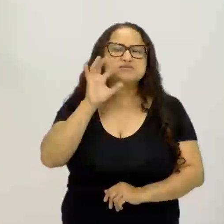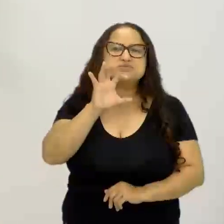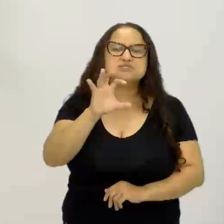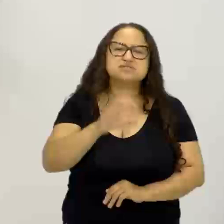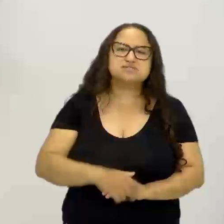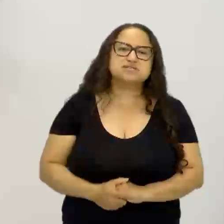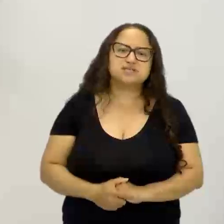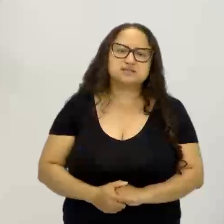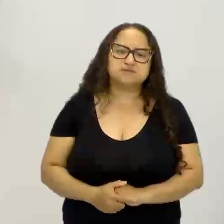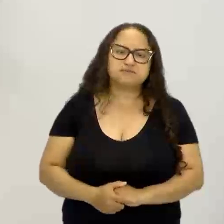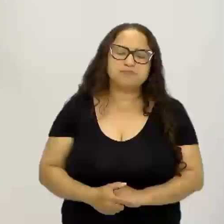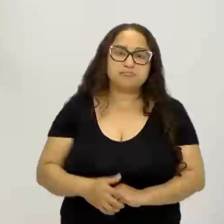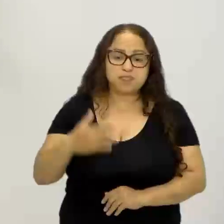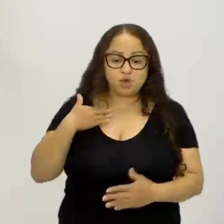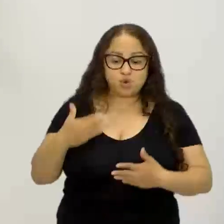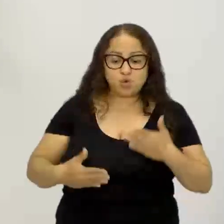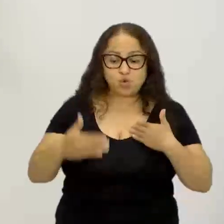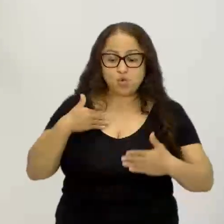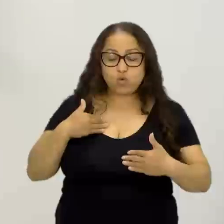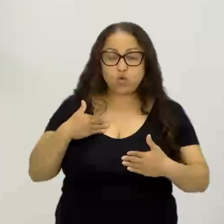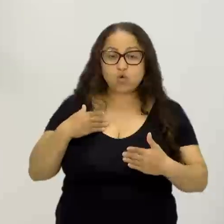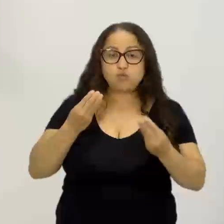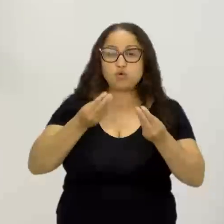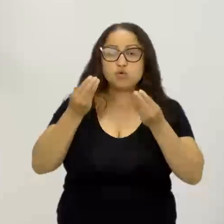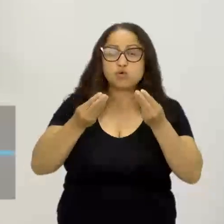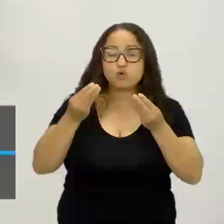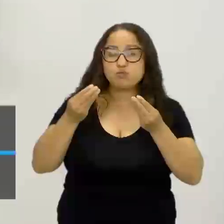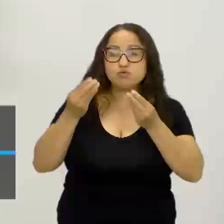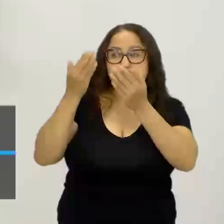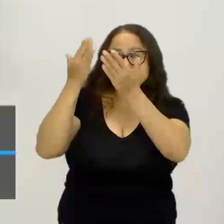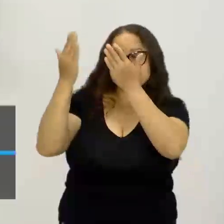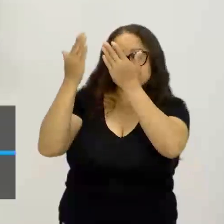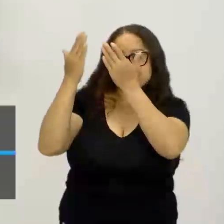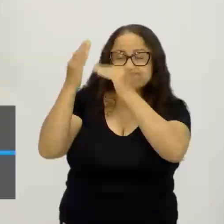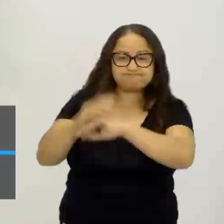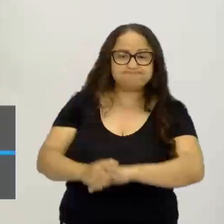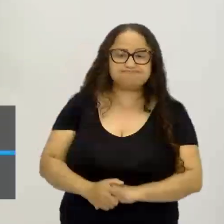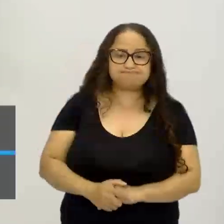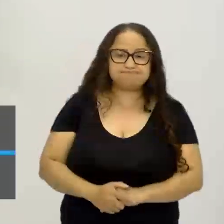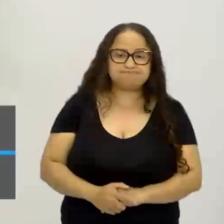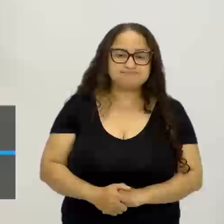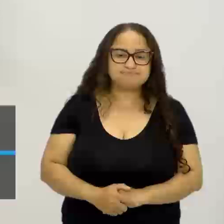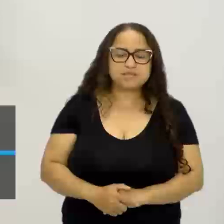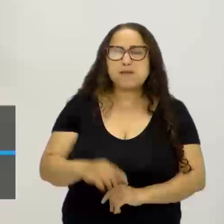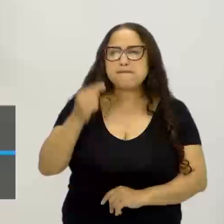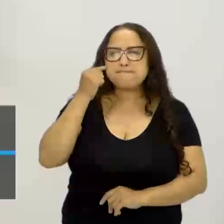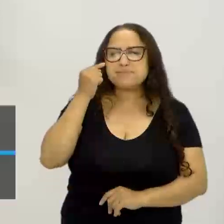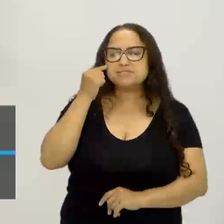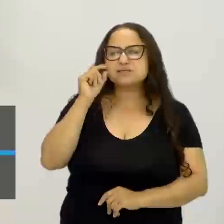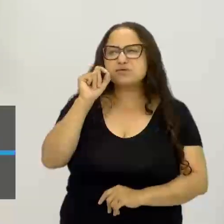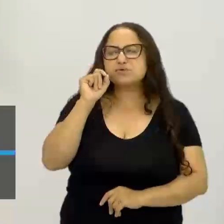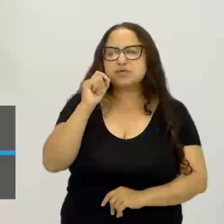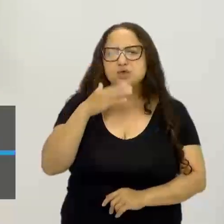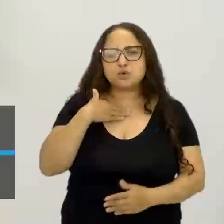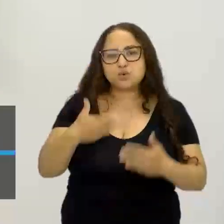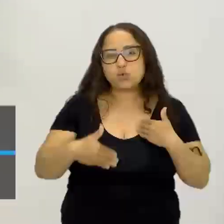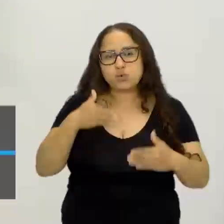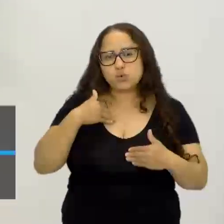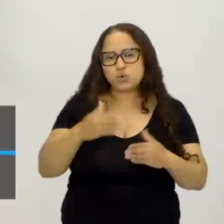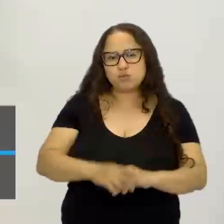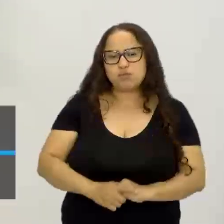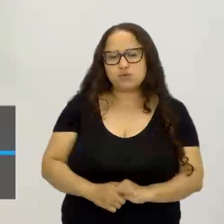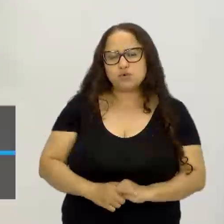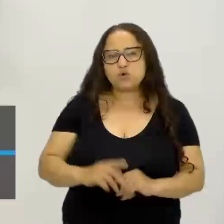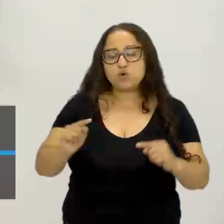leu, a gente falou do corpo, da psique. Vamos pensar no corpo. Então, nas últimas aulas, nós vimos que o